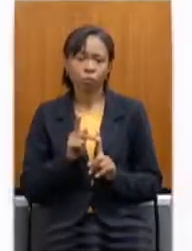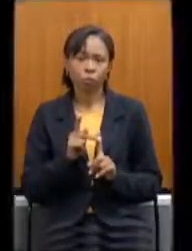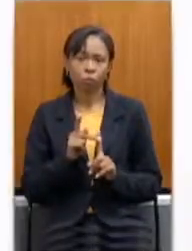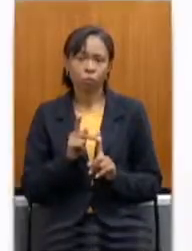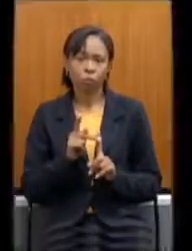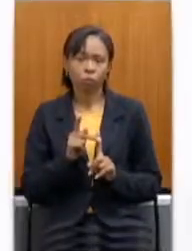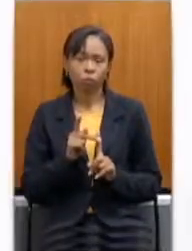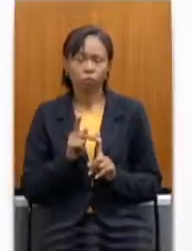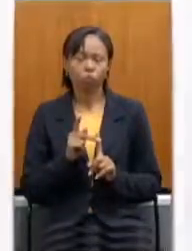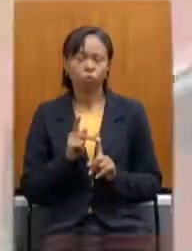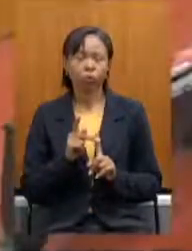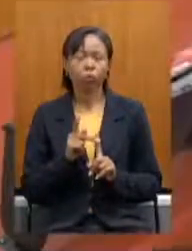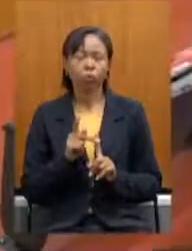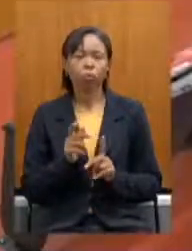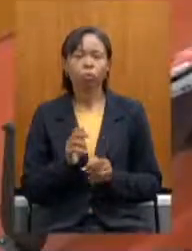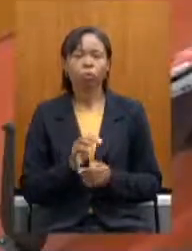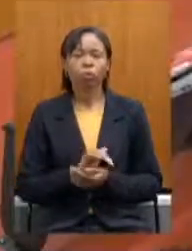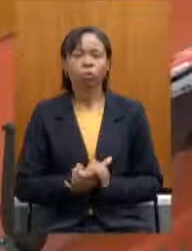Vamos